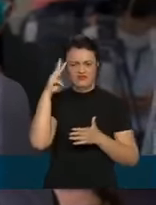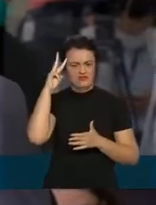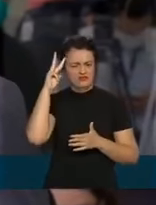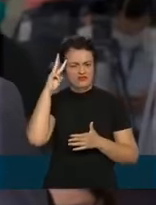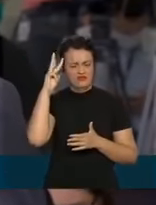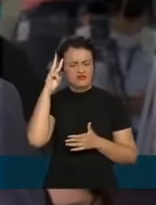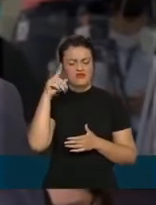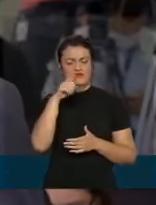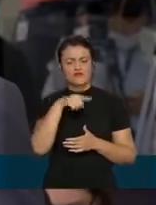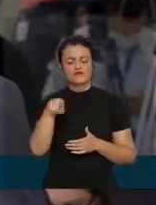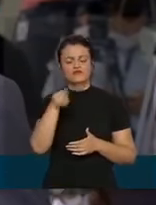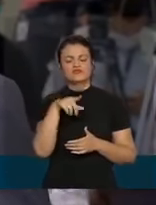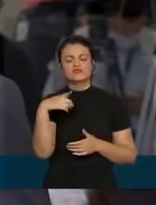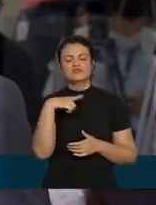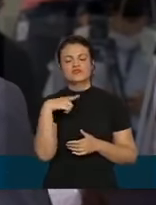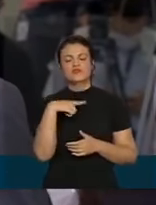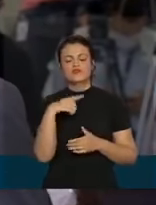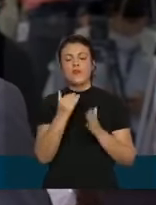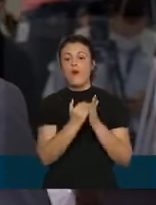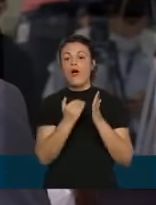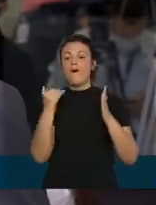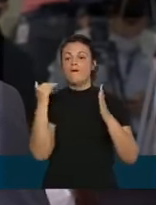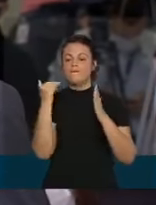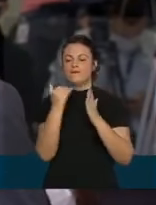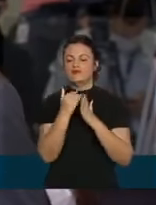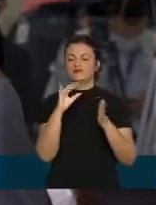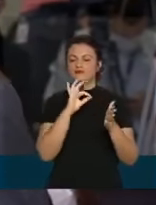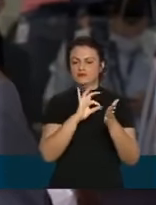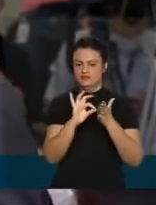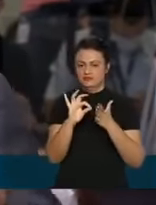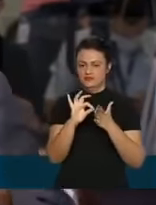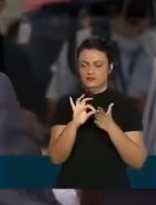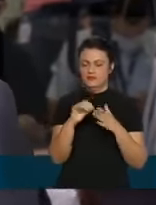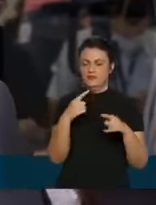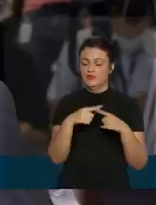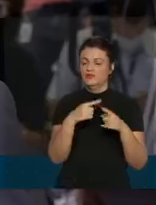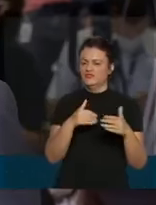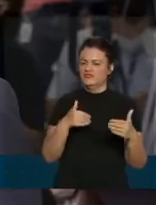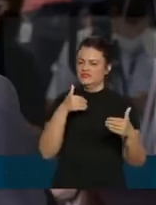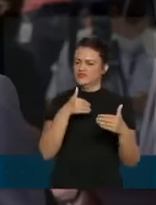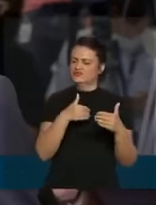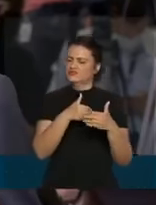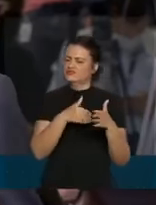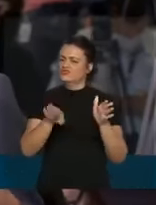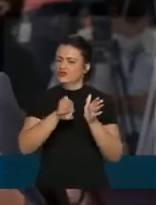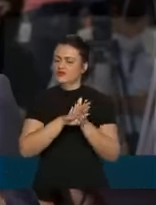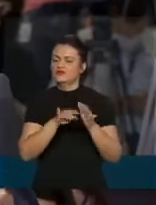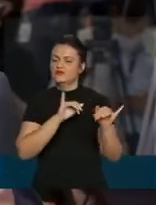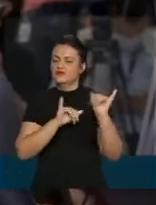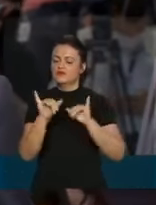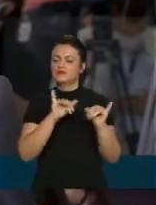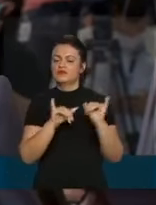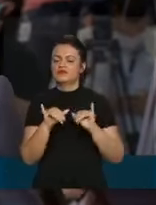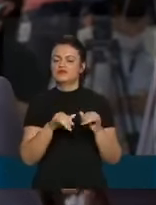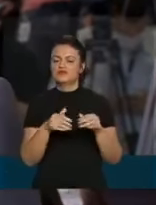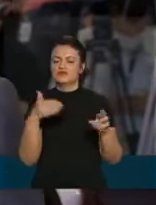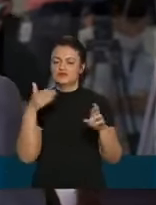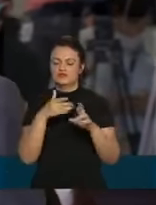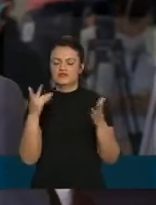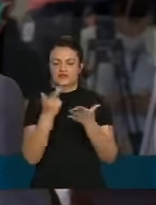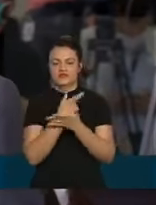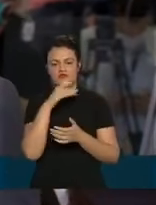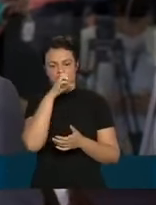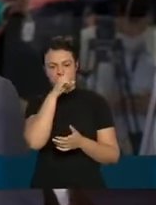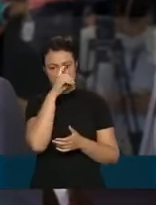você teria aí um aumento no registro, porque está chegando informações represadas no fim de semana.